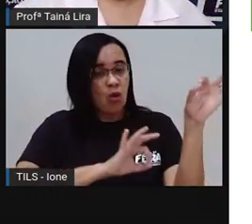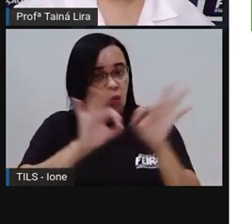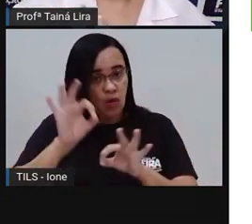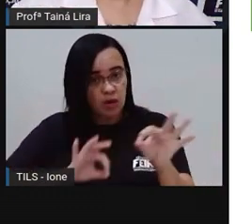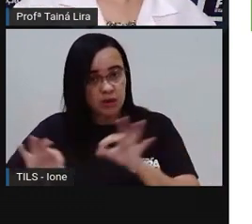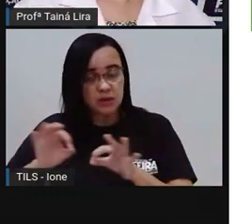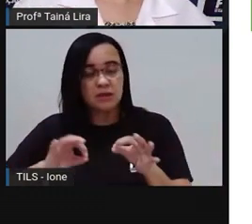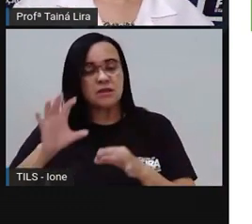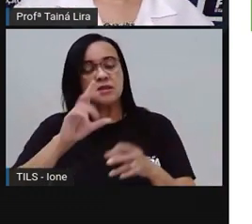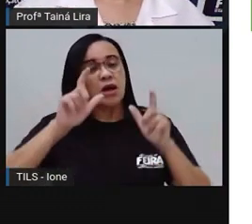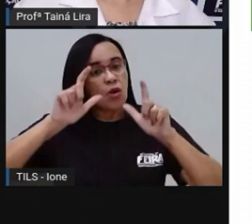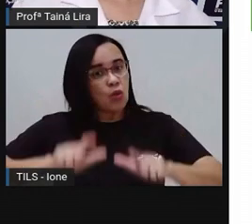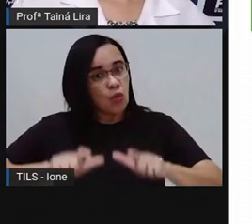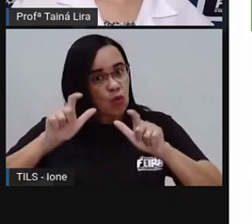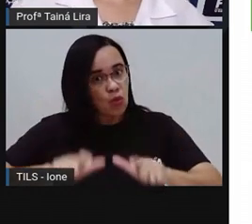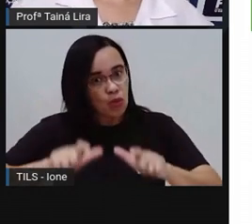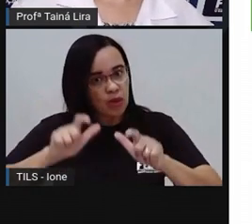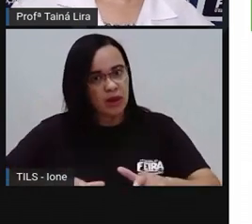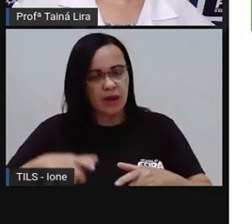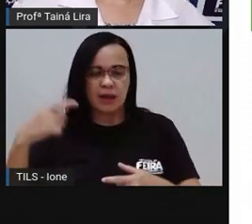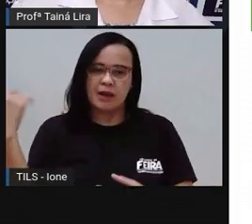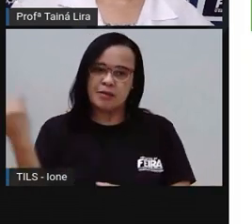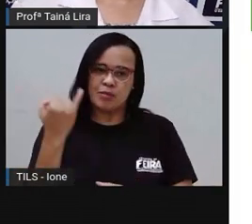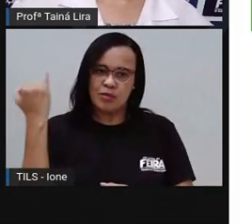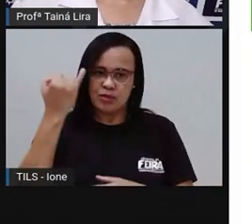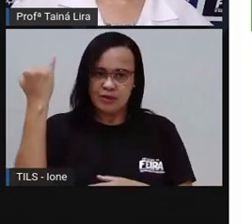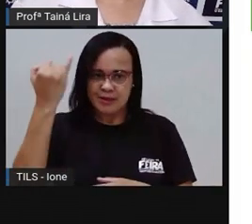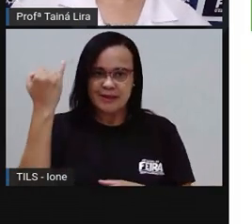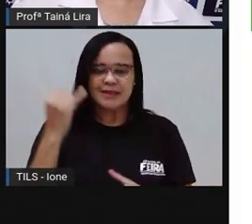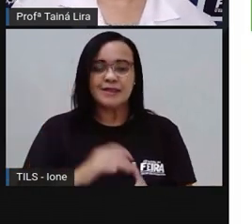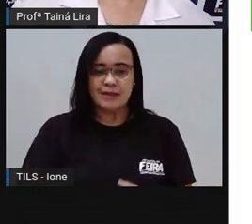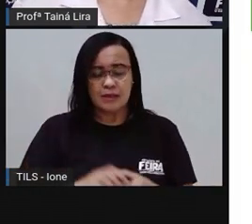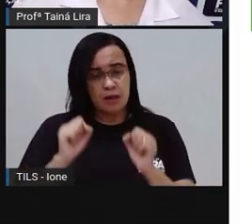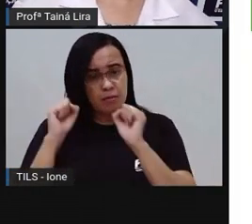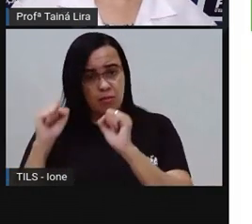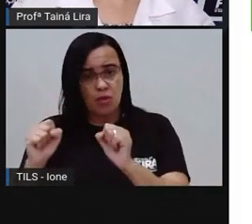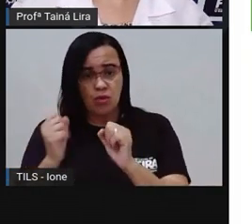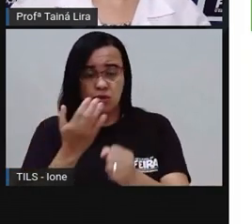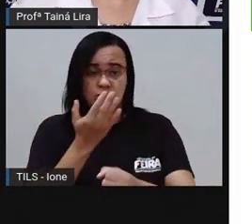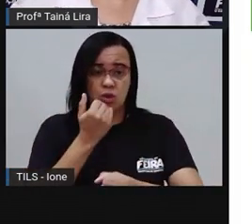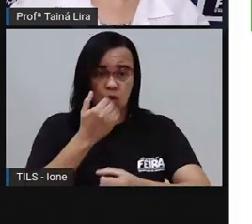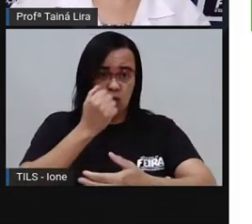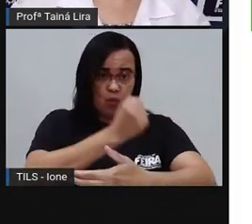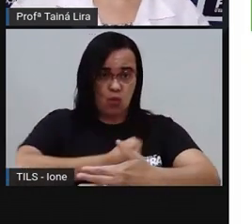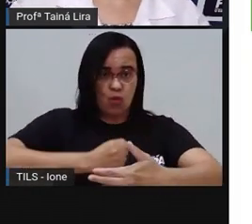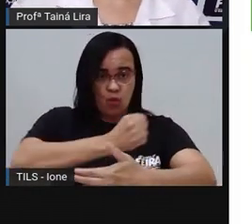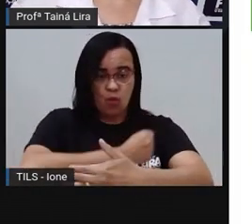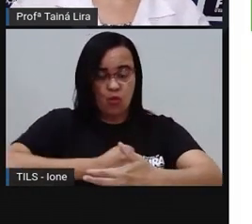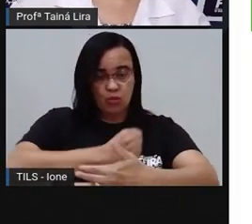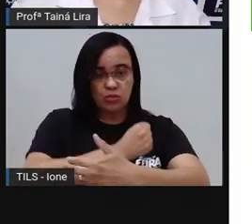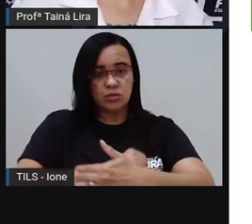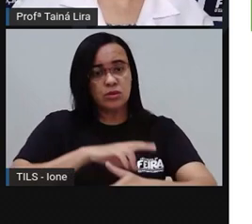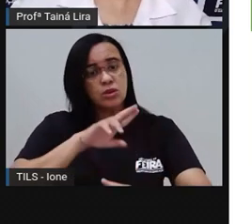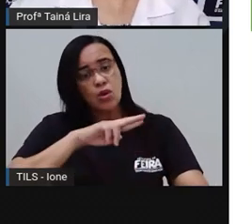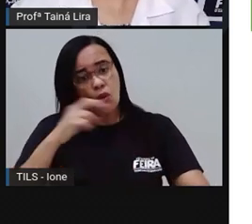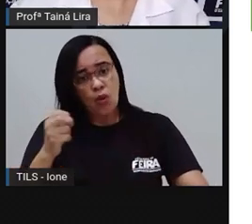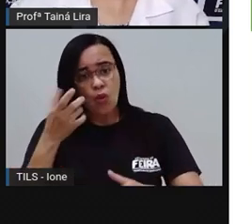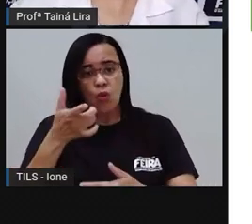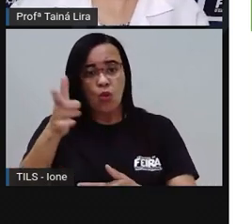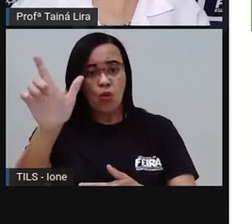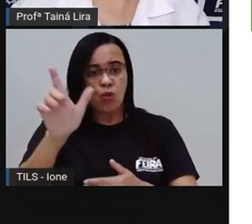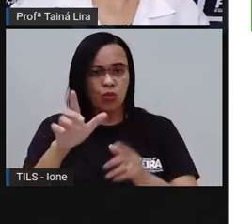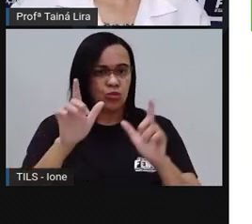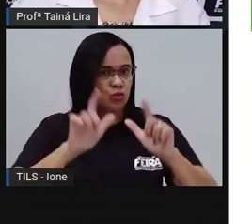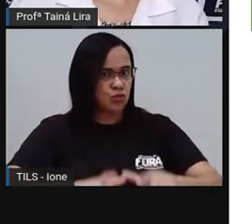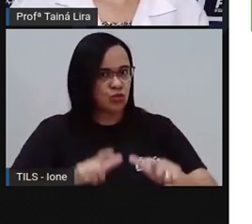seu cenário Tá bom? Pode ser Sua cozinha Ou outro local Que seja Apropriado Para preparar A sua